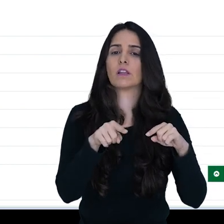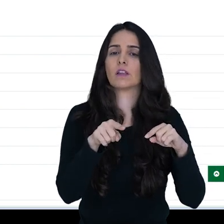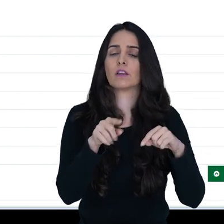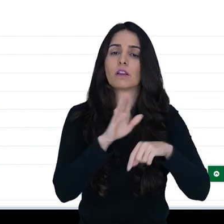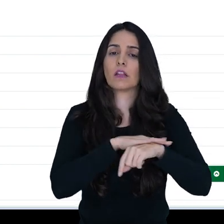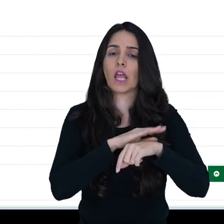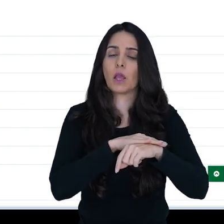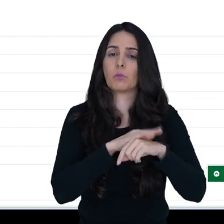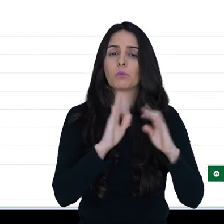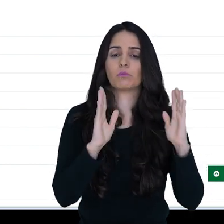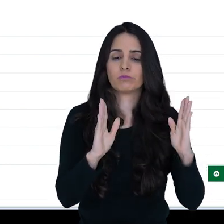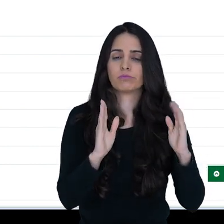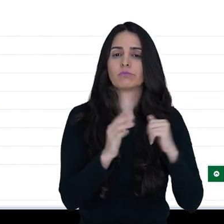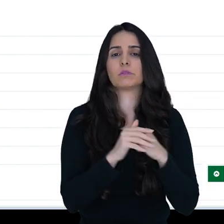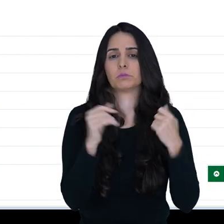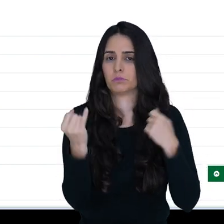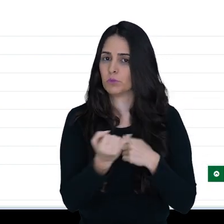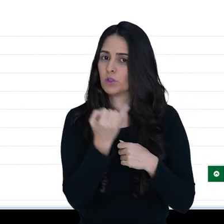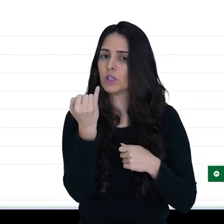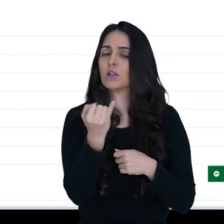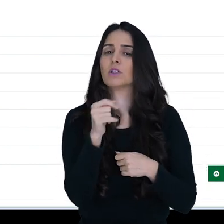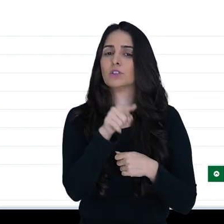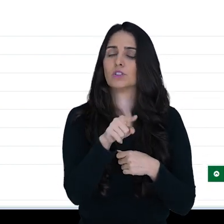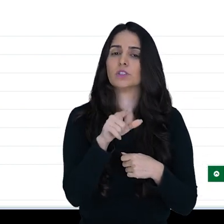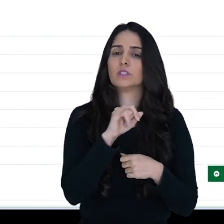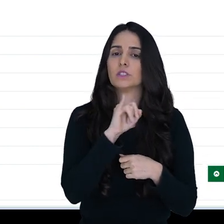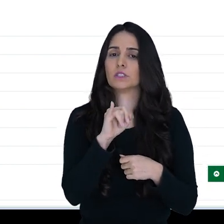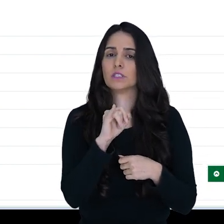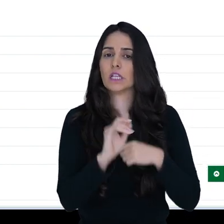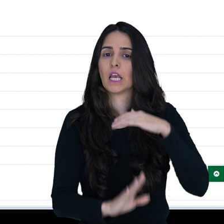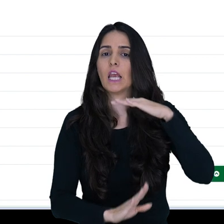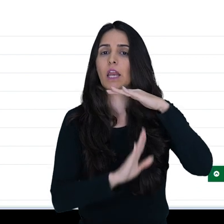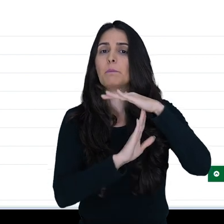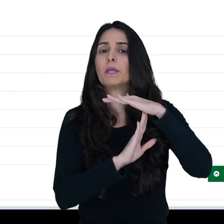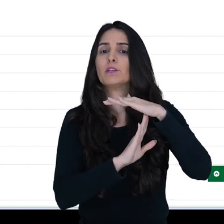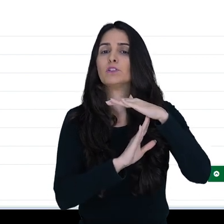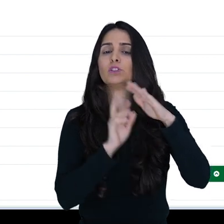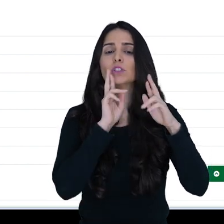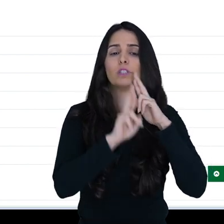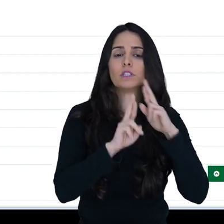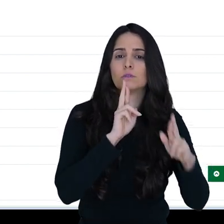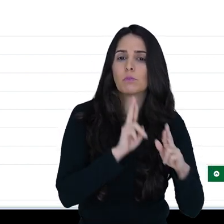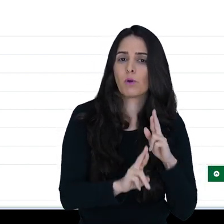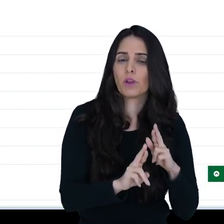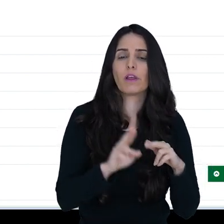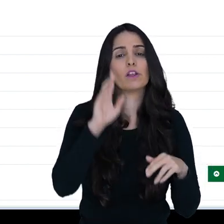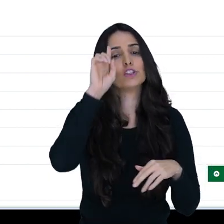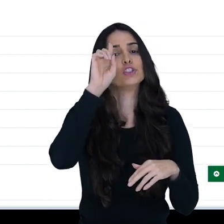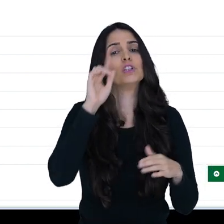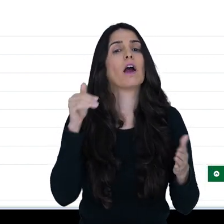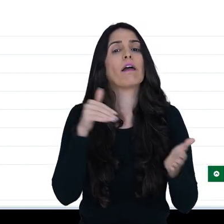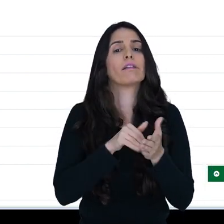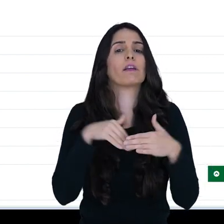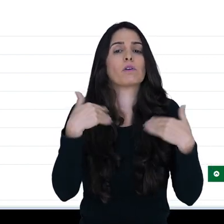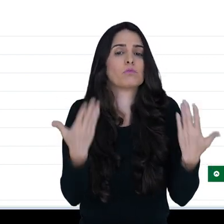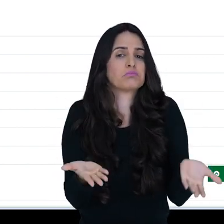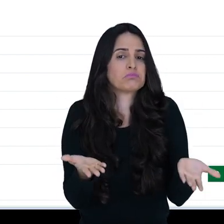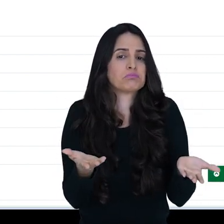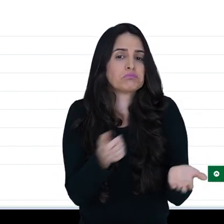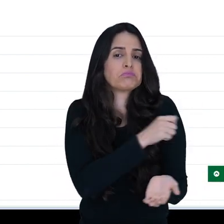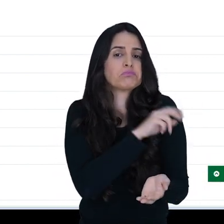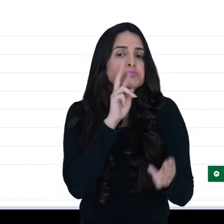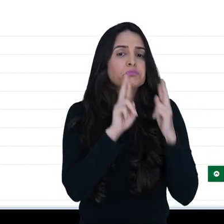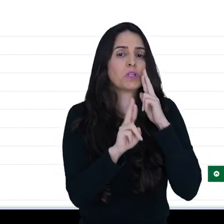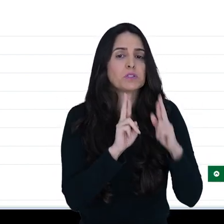a disponibilidade. Então, é importante que eu marque aqui se eu tenho um limite, né, de data